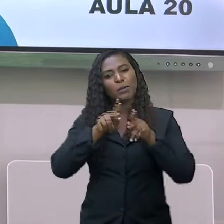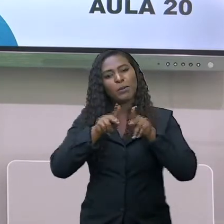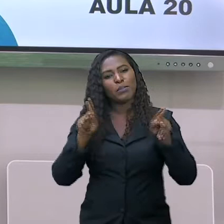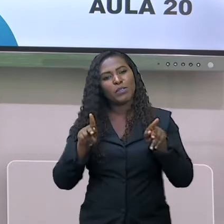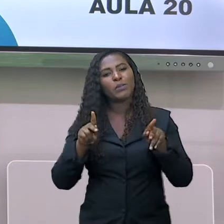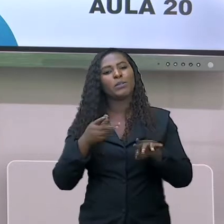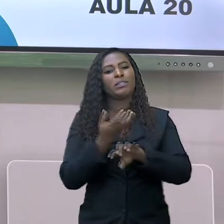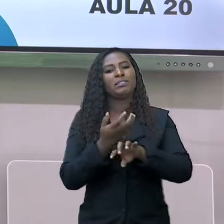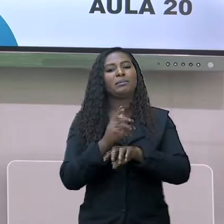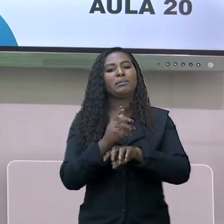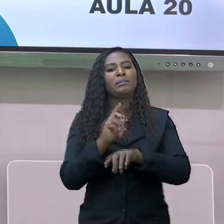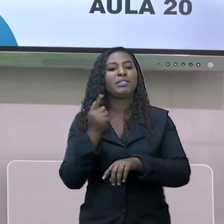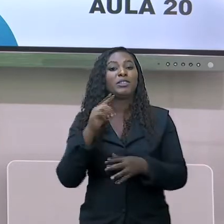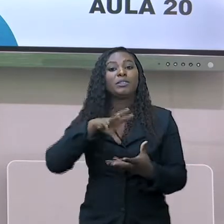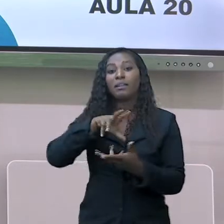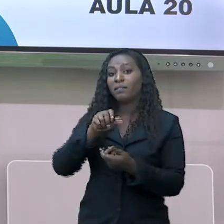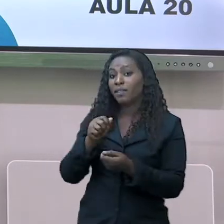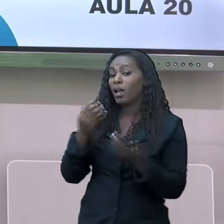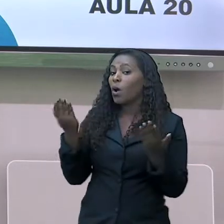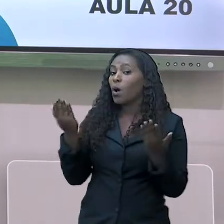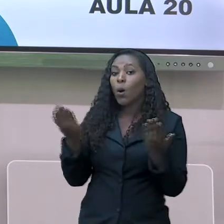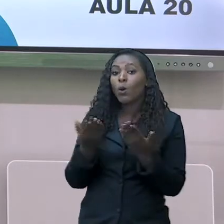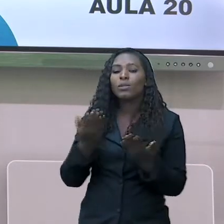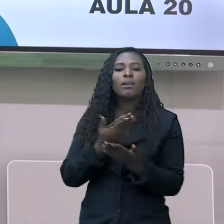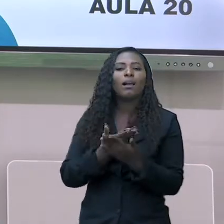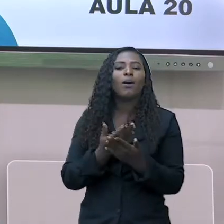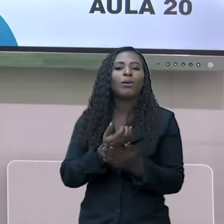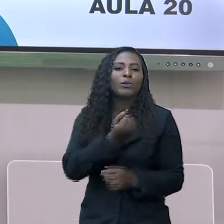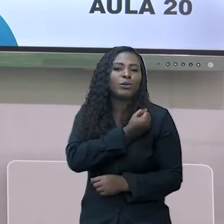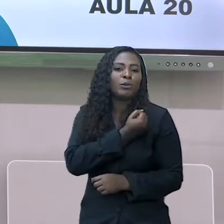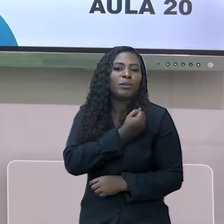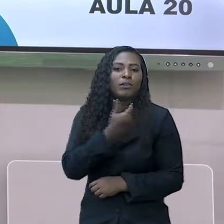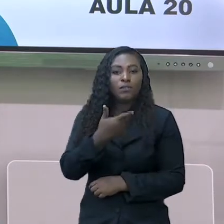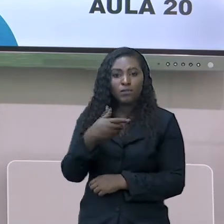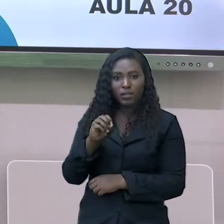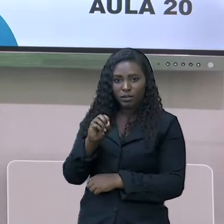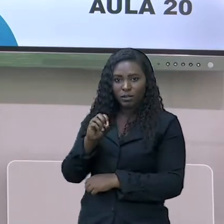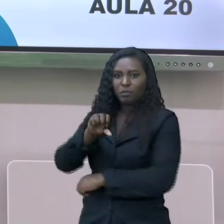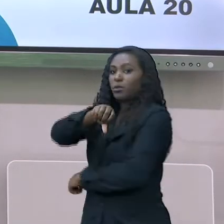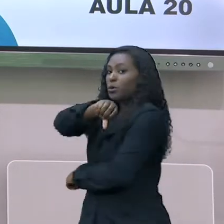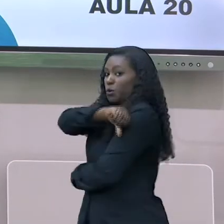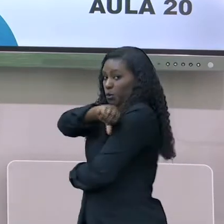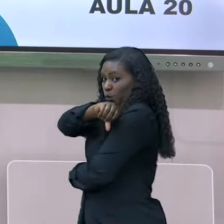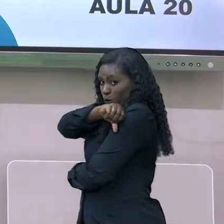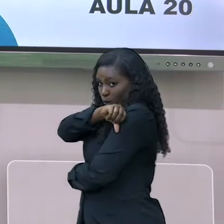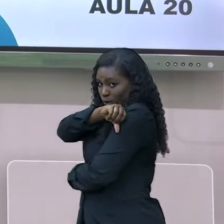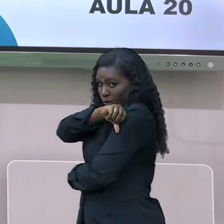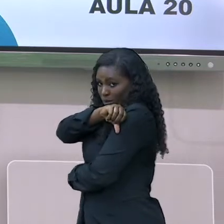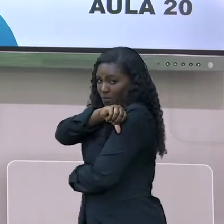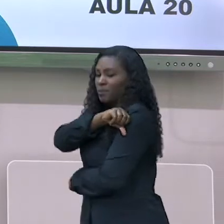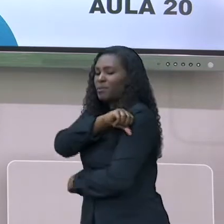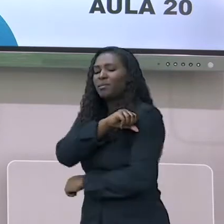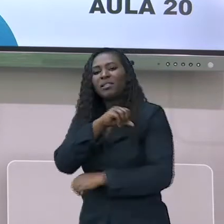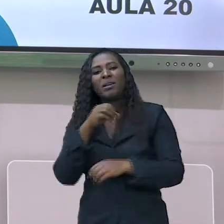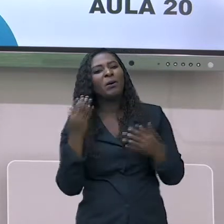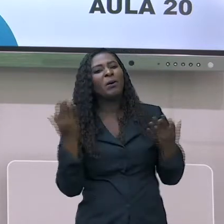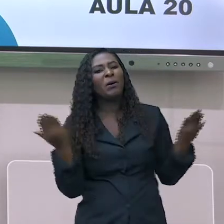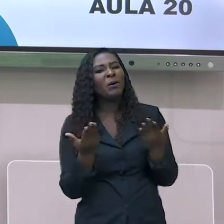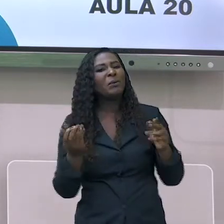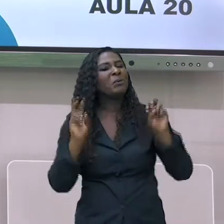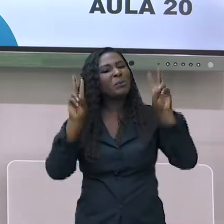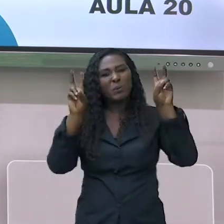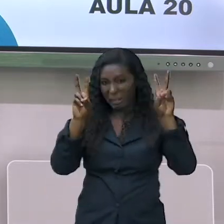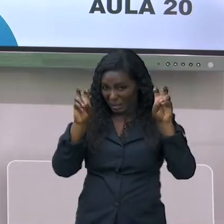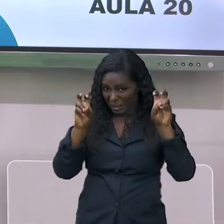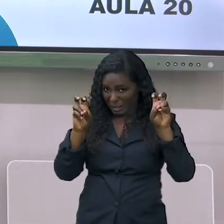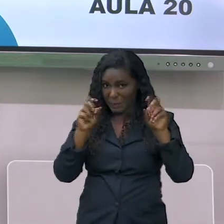20 para o 9º ano do ensino fundamental. E nós vamos falar sobre o continente asiático.